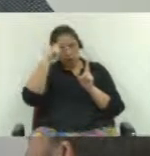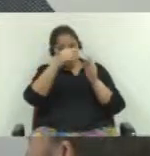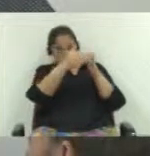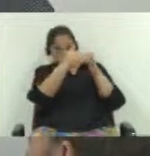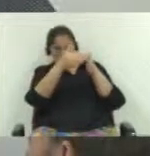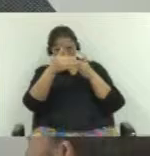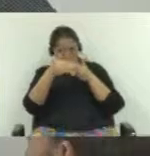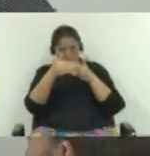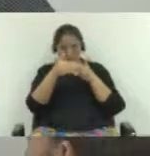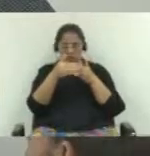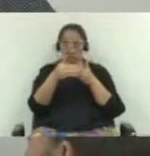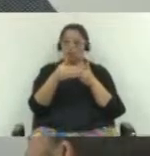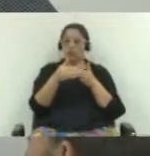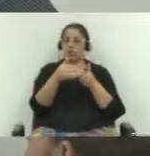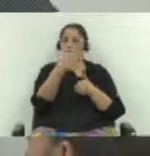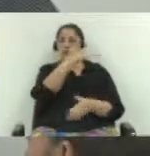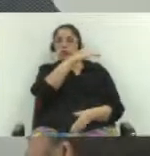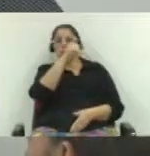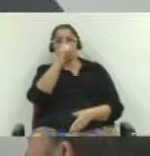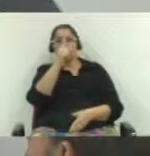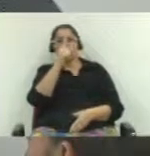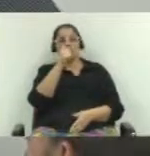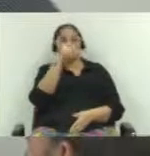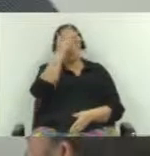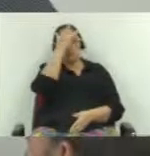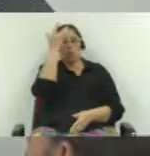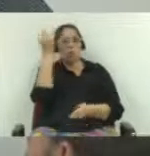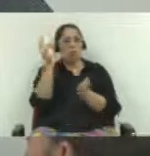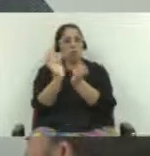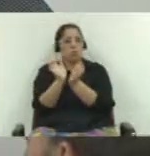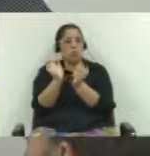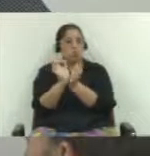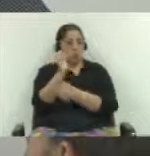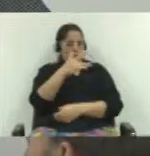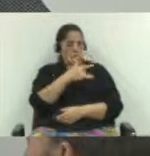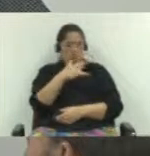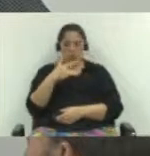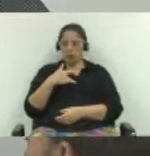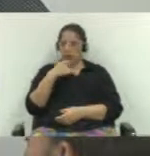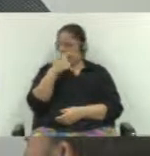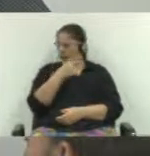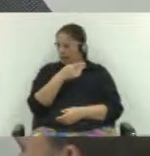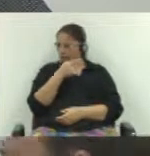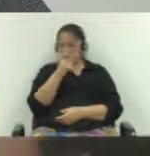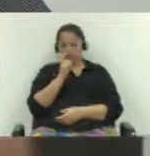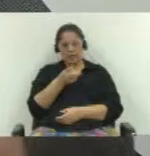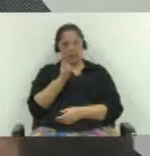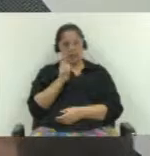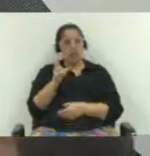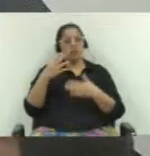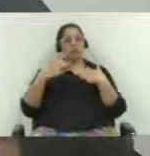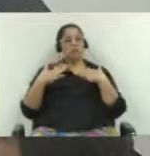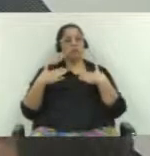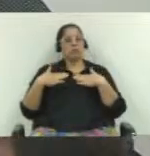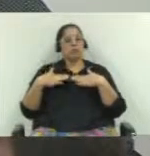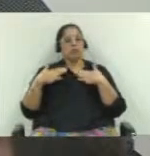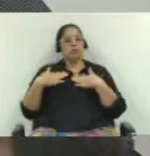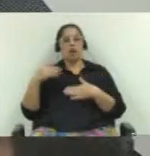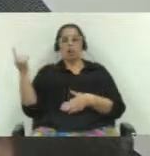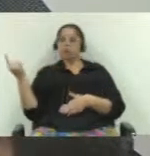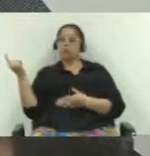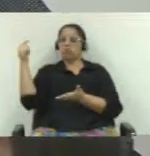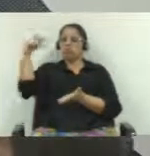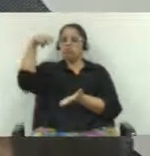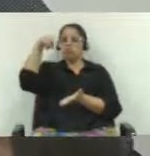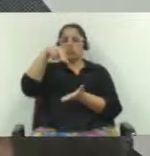precisou, eu, a vereadora Mária, na Comissão de Saúde, solicitar a presença dele ou de qualquer trabalhador da Saúde, eu queria cumprimentar os que estão aqui no plenário, todos os trabalhadores,